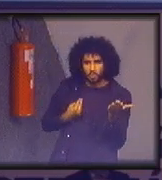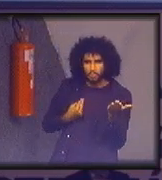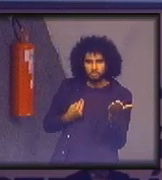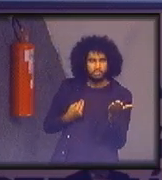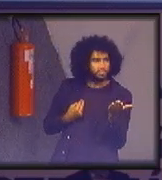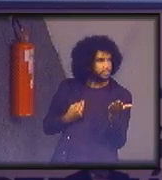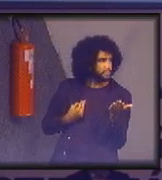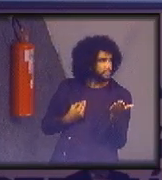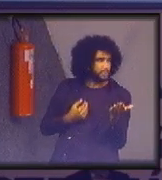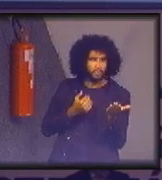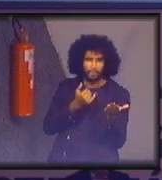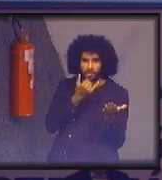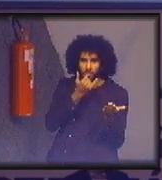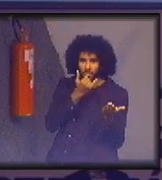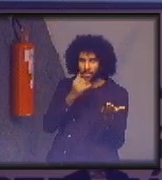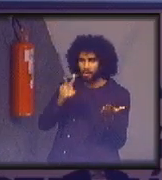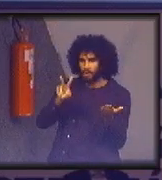casa